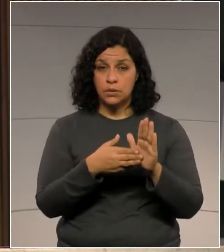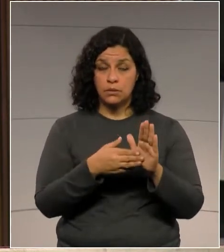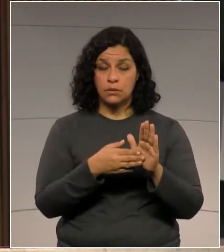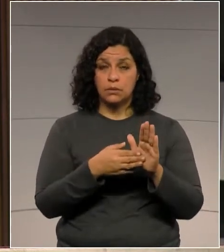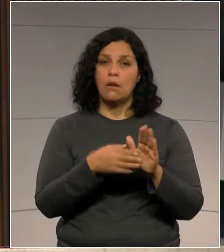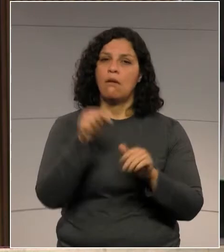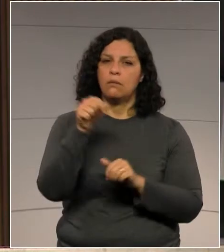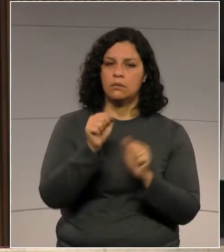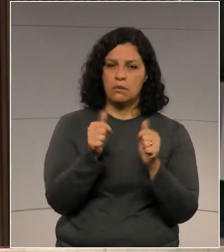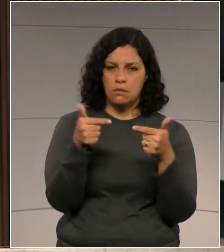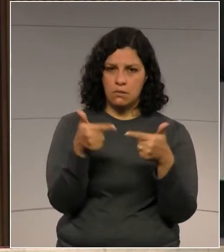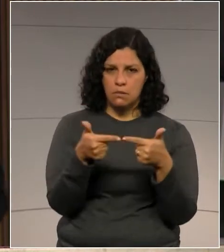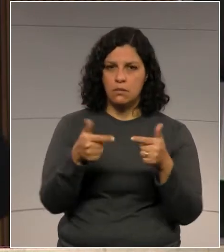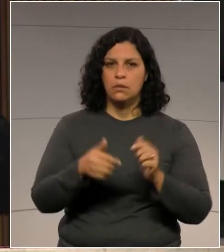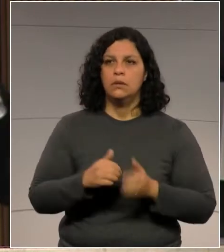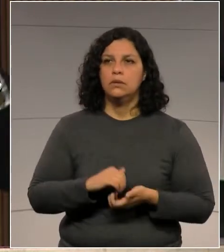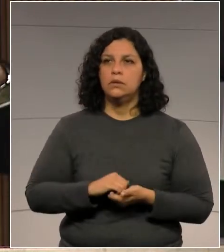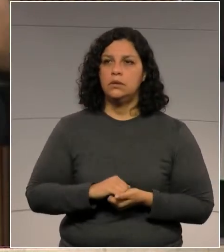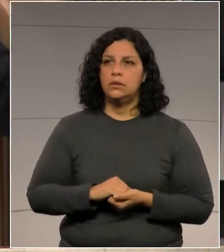Assembleia,